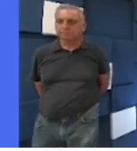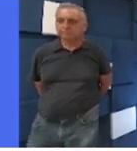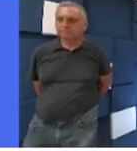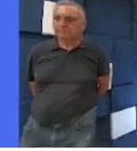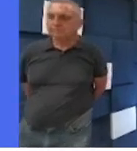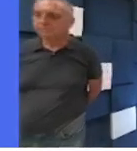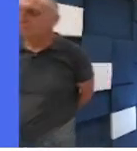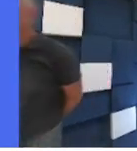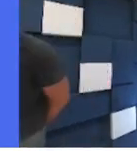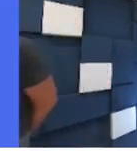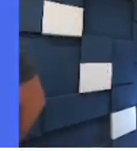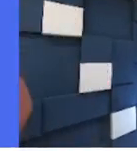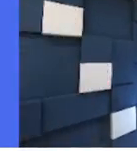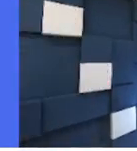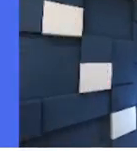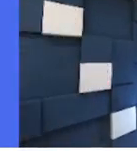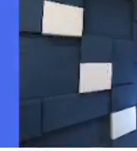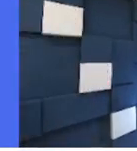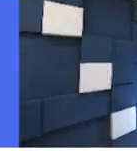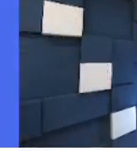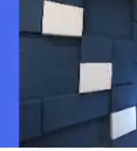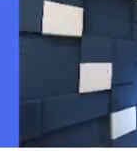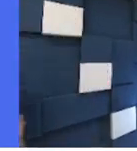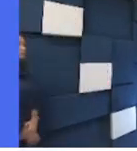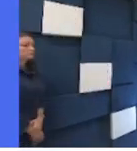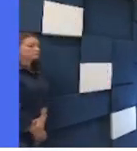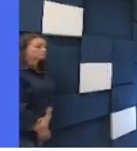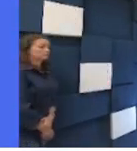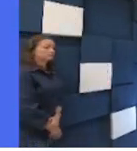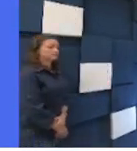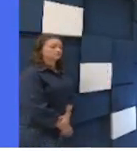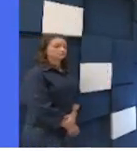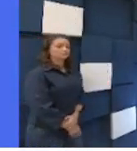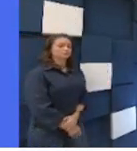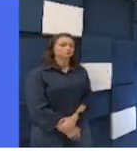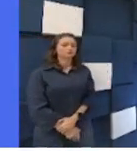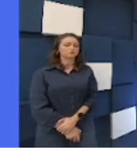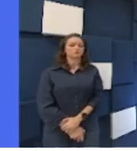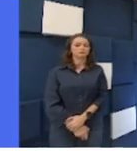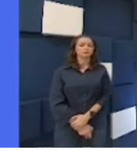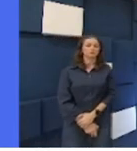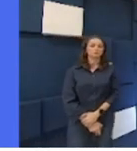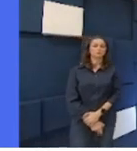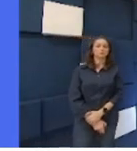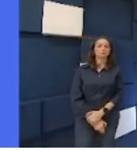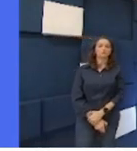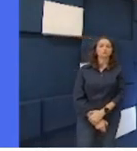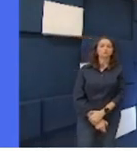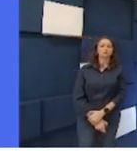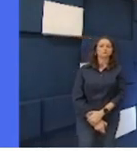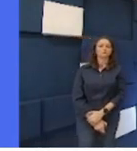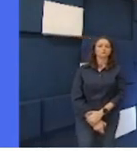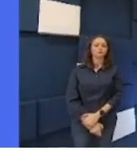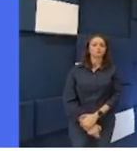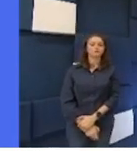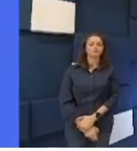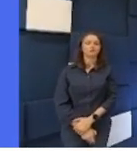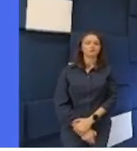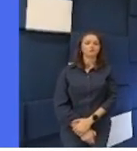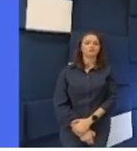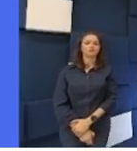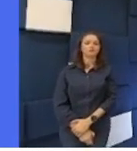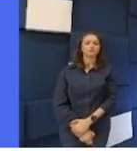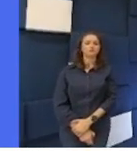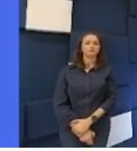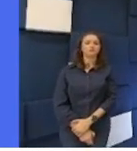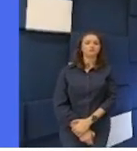aqui no Congresso da Bergo, é denominado de Melhorias Ergonômicas em Acentos Utilizados no Processo Produtivo em uma